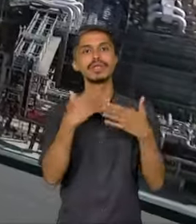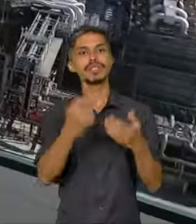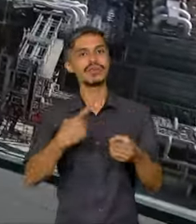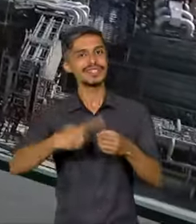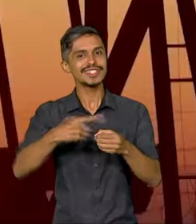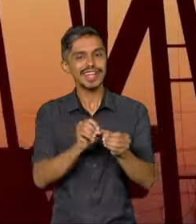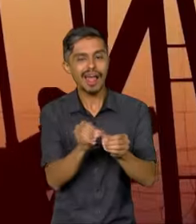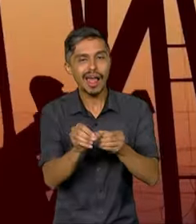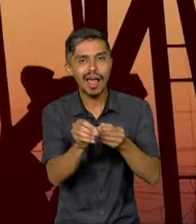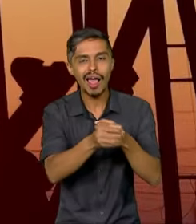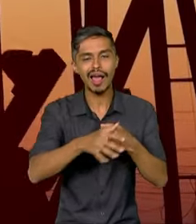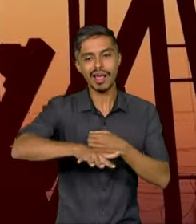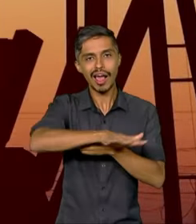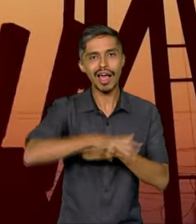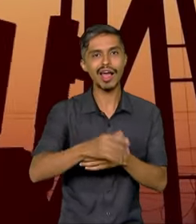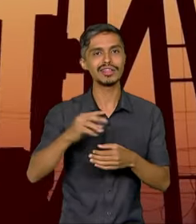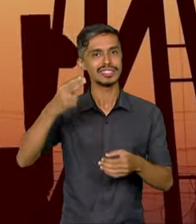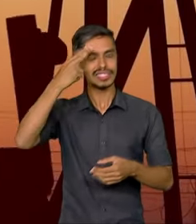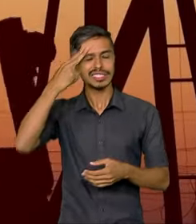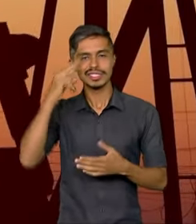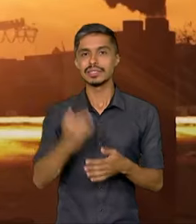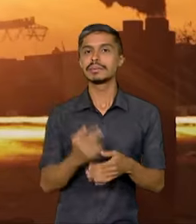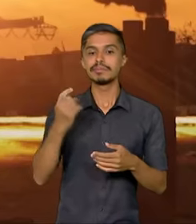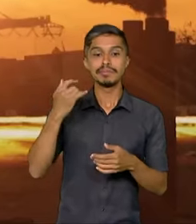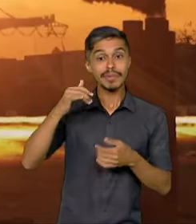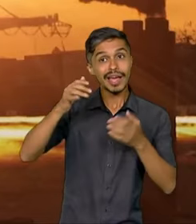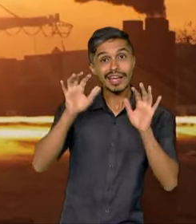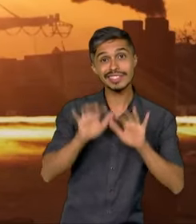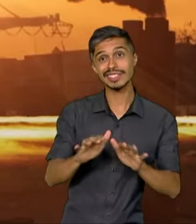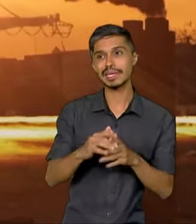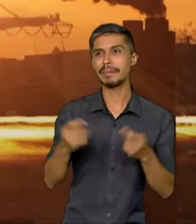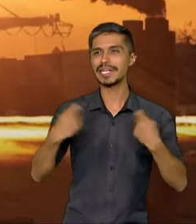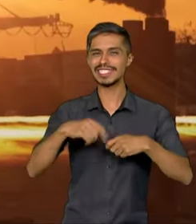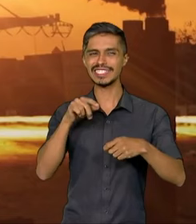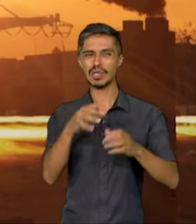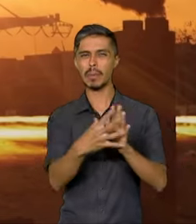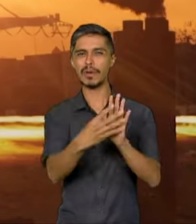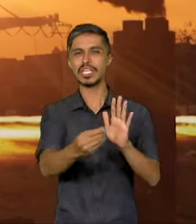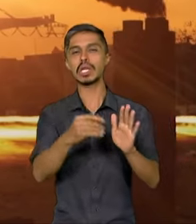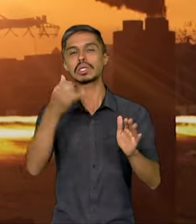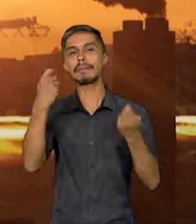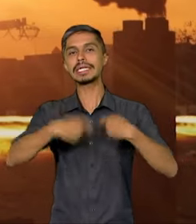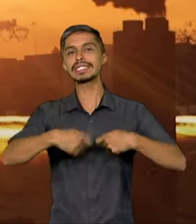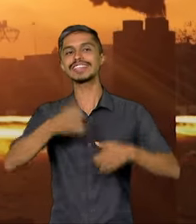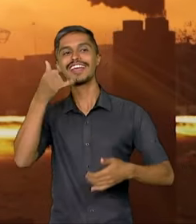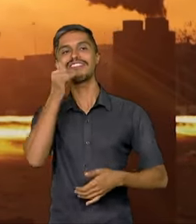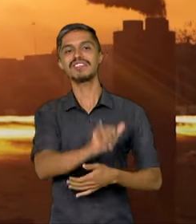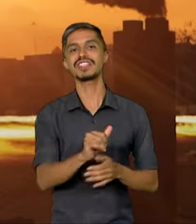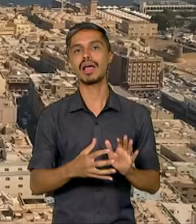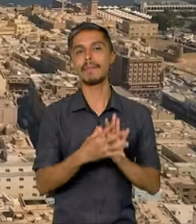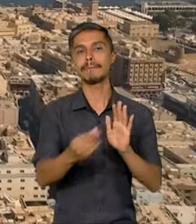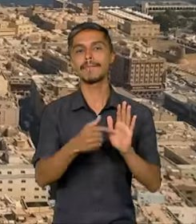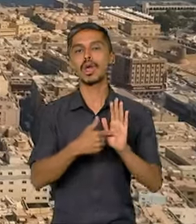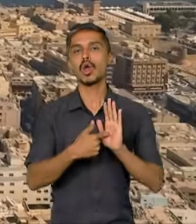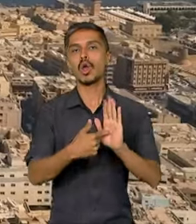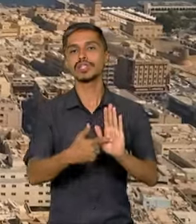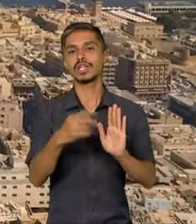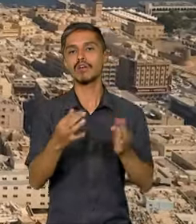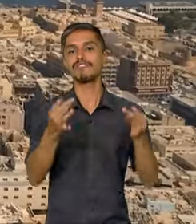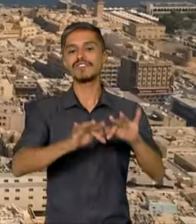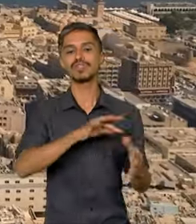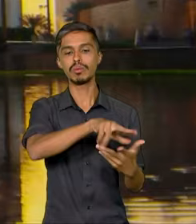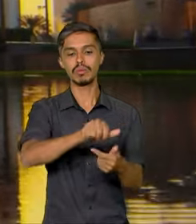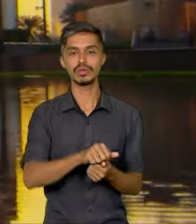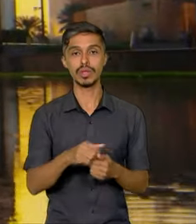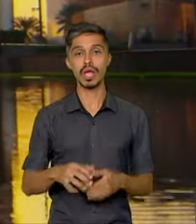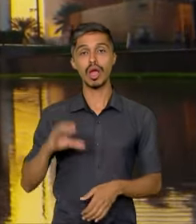perfeitos representantes do que o mundo deveria evitar. Os perfeitos representantes desse modelo que produz o fim do mundo. A COP28